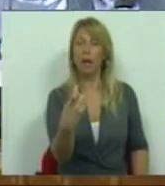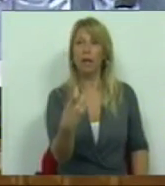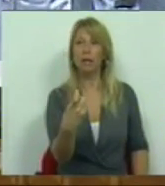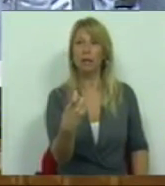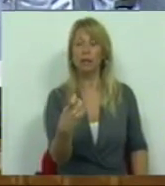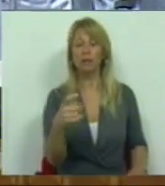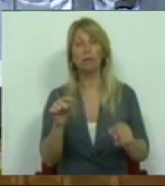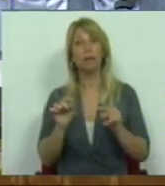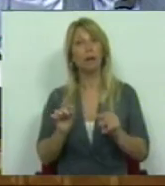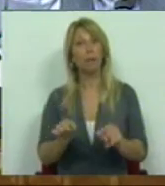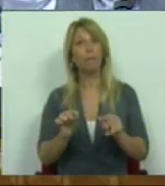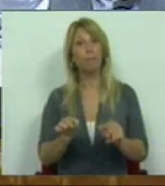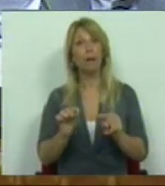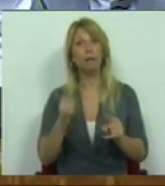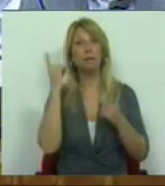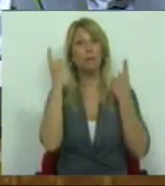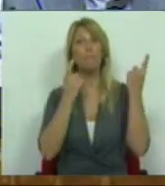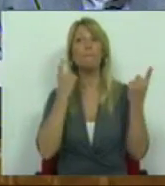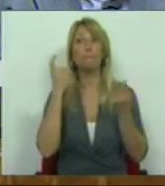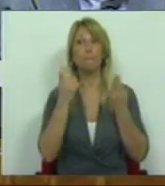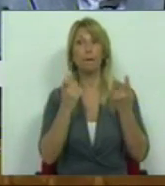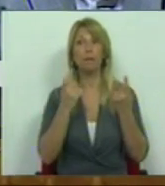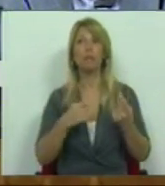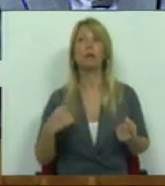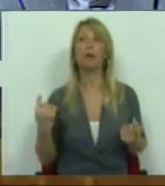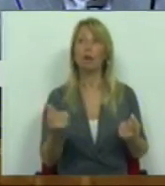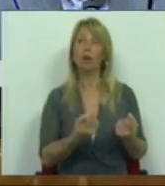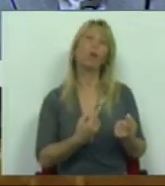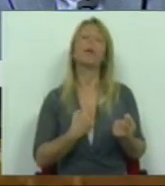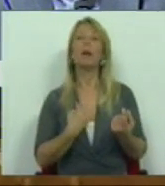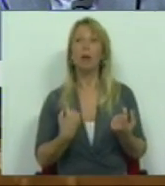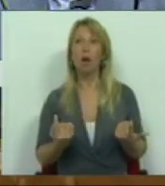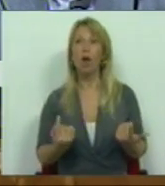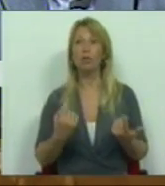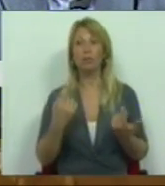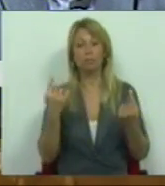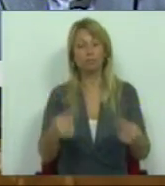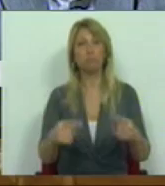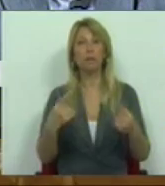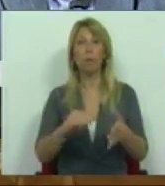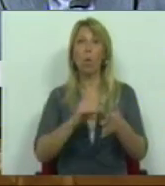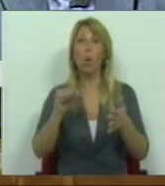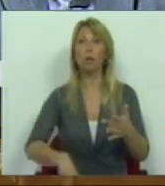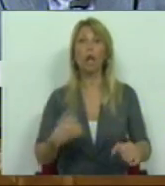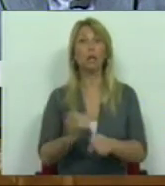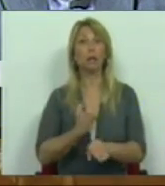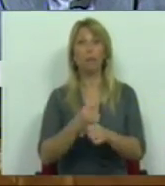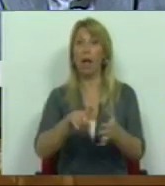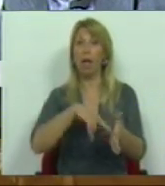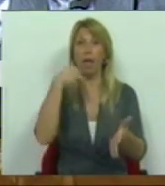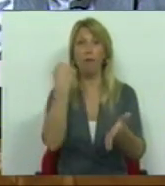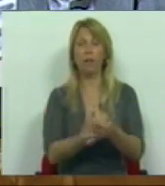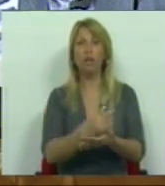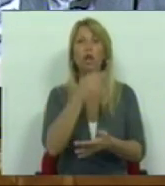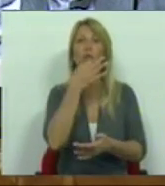se considere que estamos em presença de um contrato de trabalho efetivo, e estou a falar